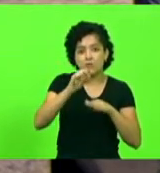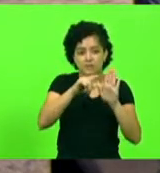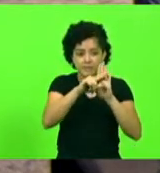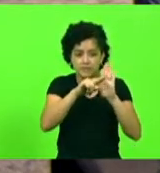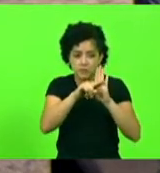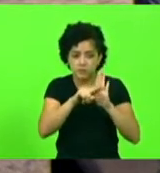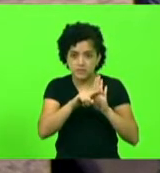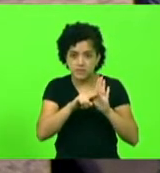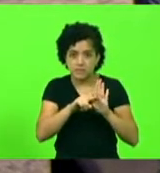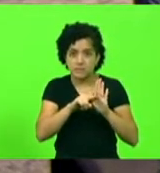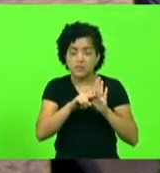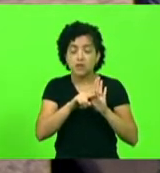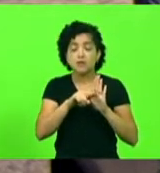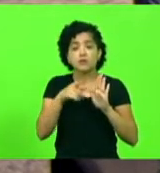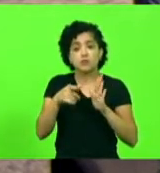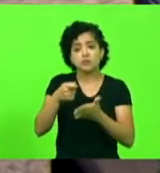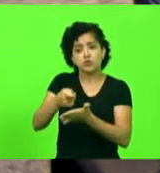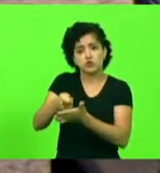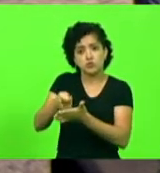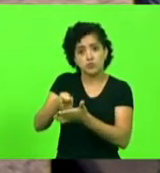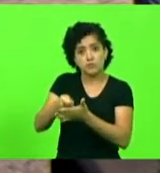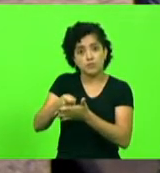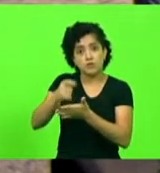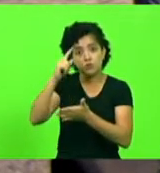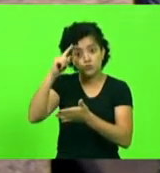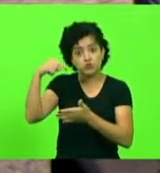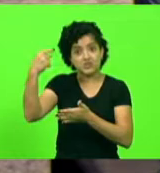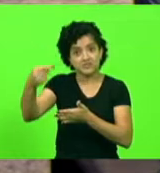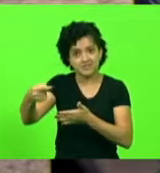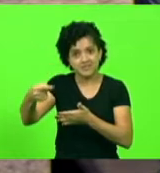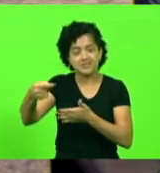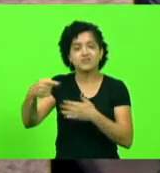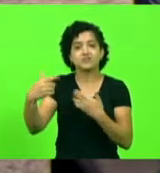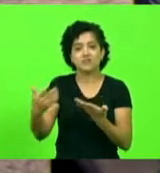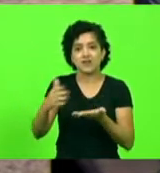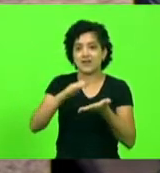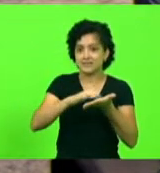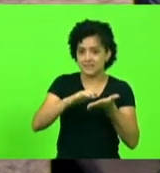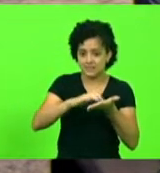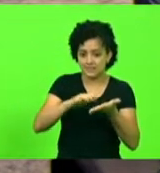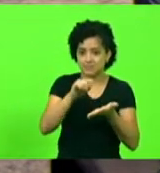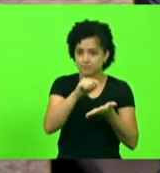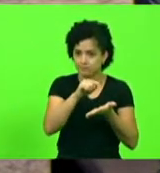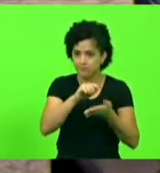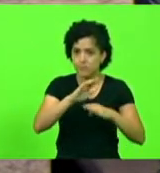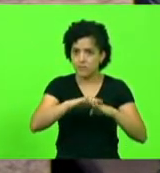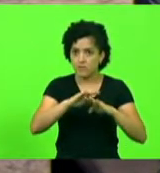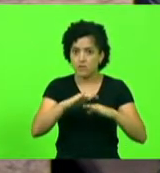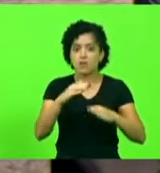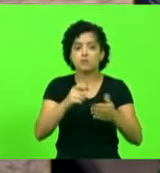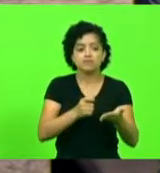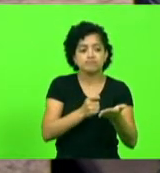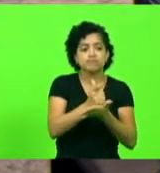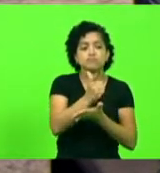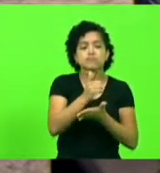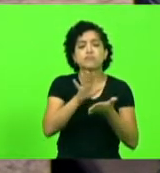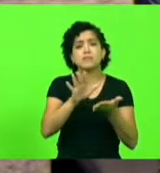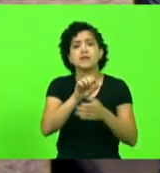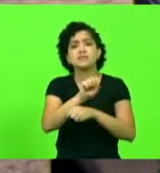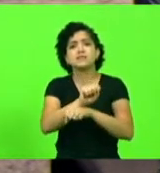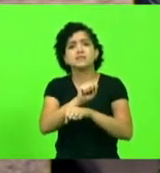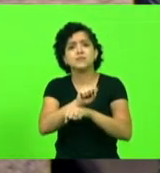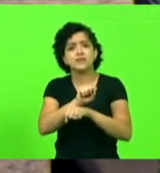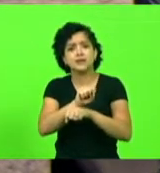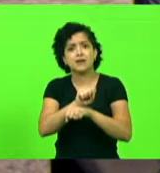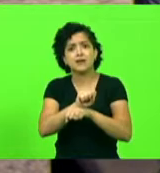e no dia seguinte a cobrança a secretaria iniciou o procedimento de compra, mas esperaram a nossa